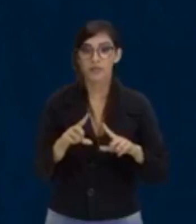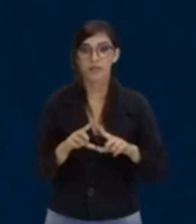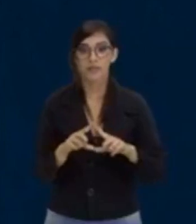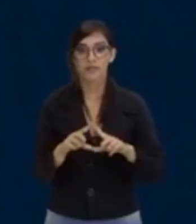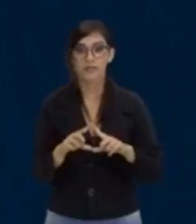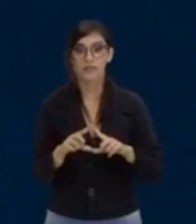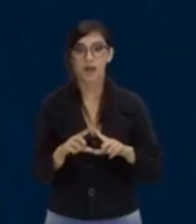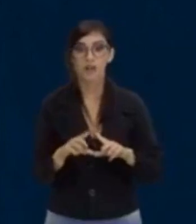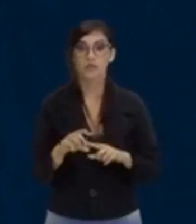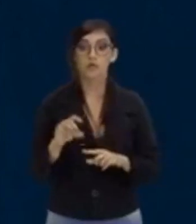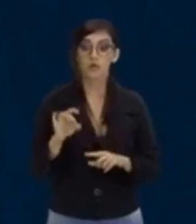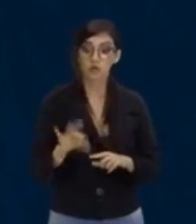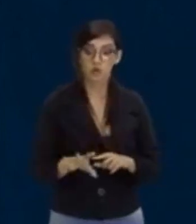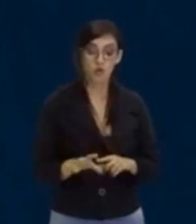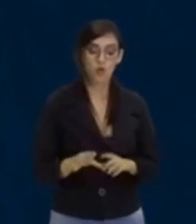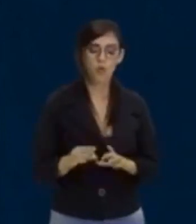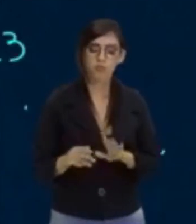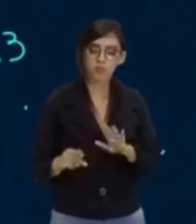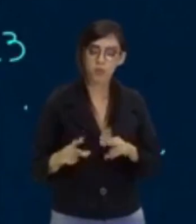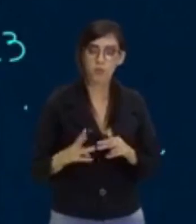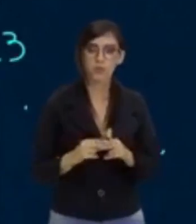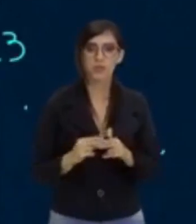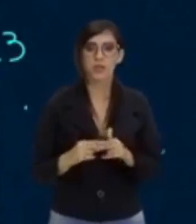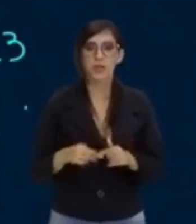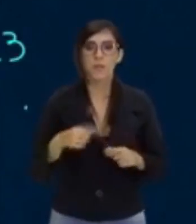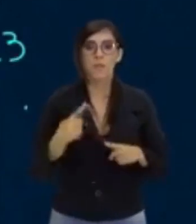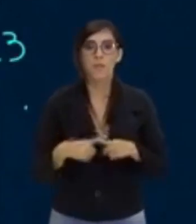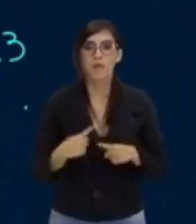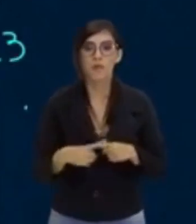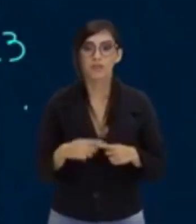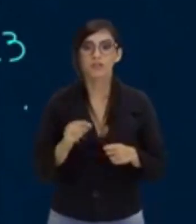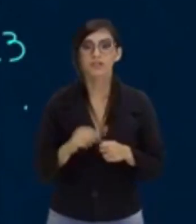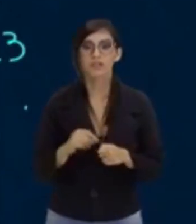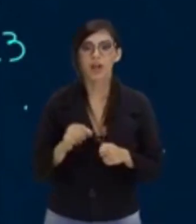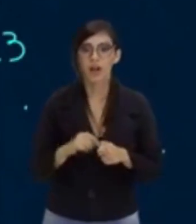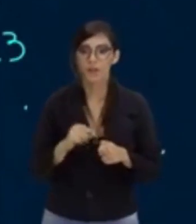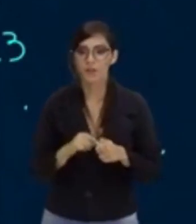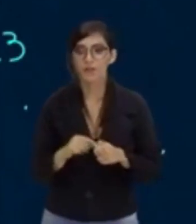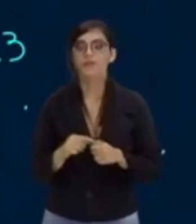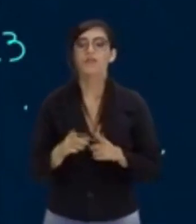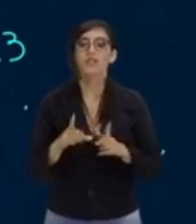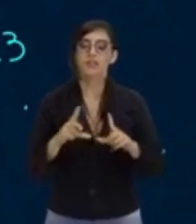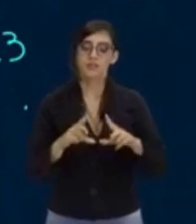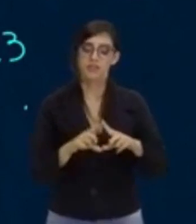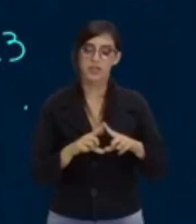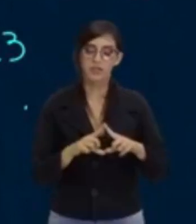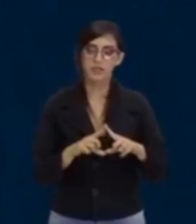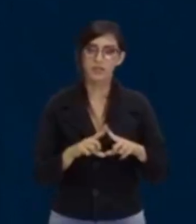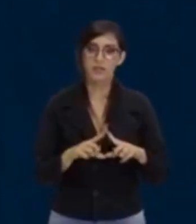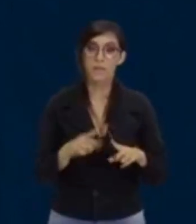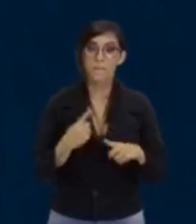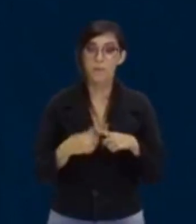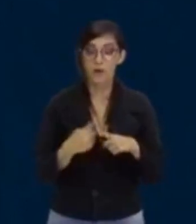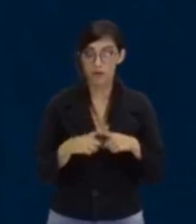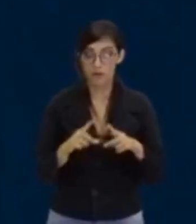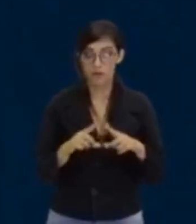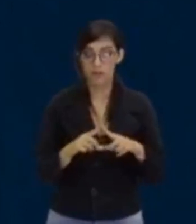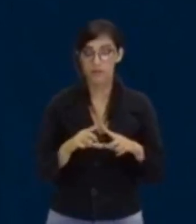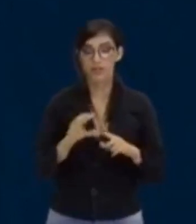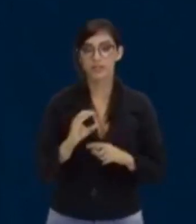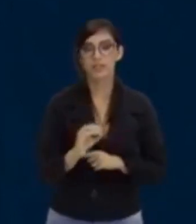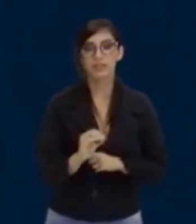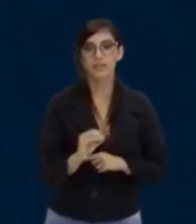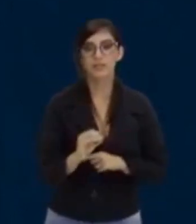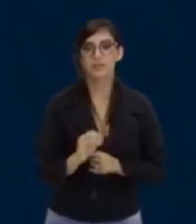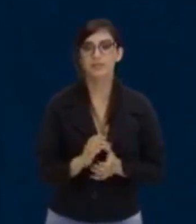não estou usando ele agora porque eu já calculei o delta, ó. O nosso delta era quanto? O nosso delta era zero. Então, vou colocar bem aqui,